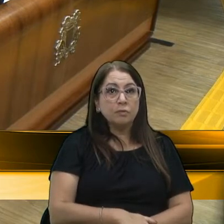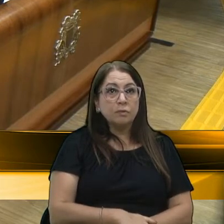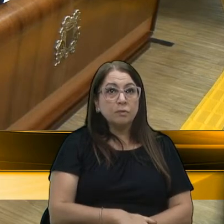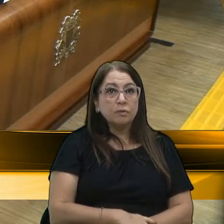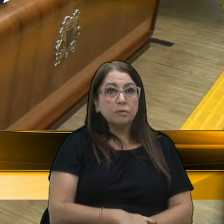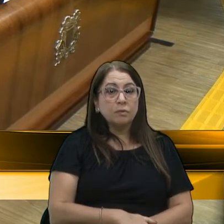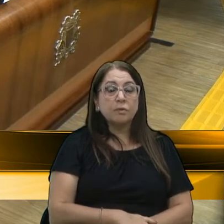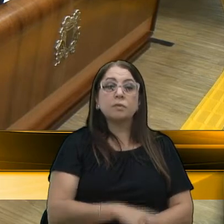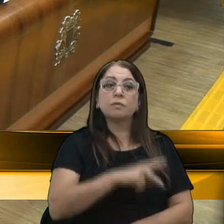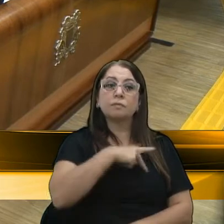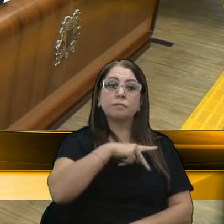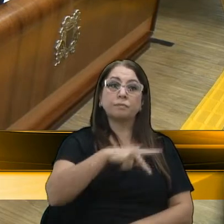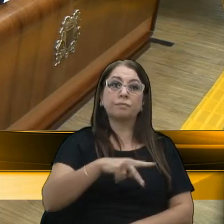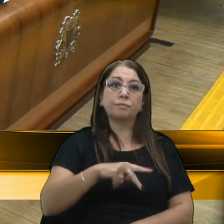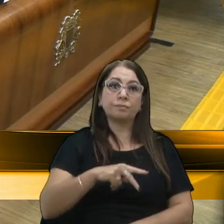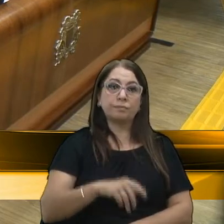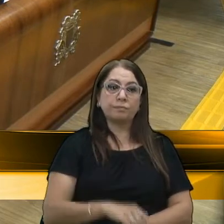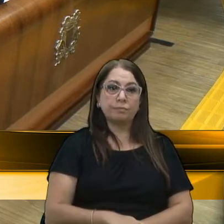Senhor presidente,